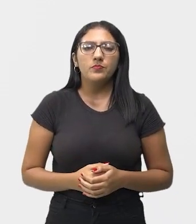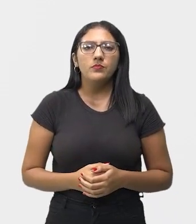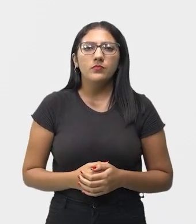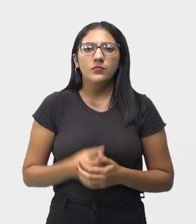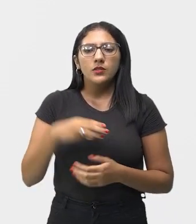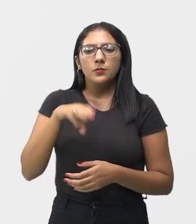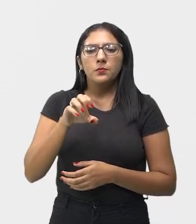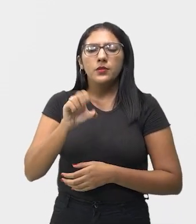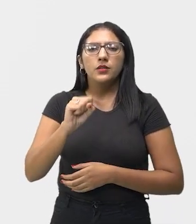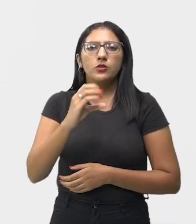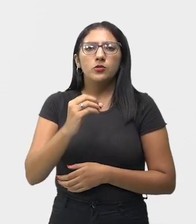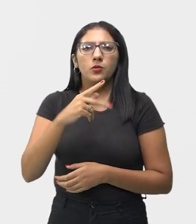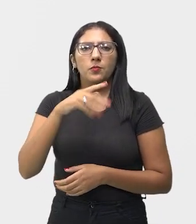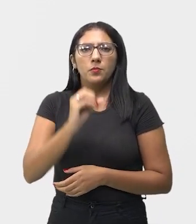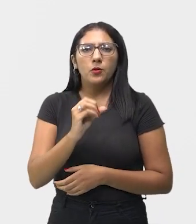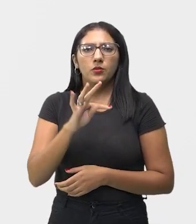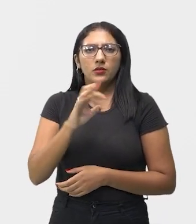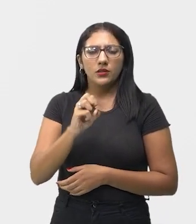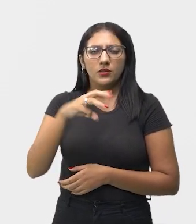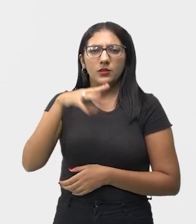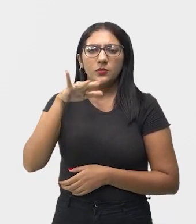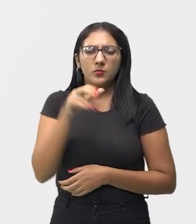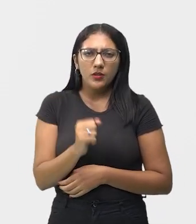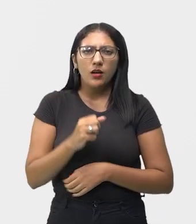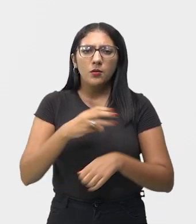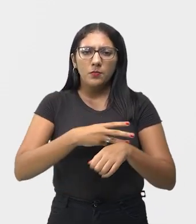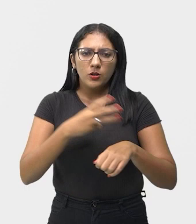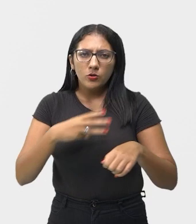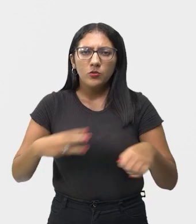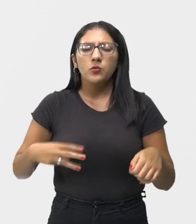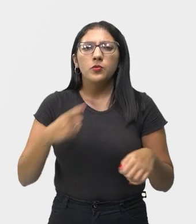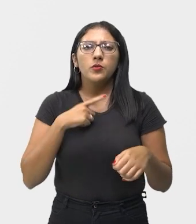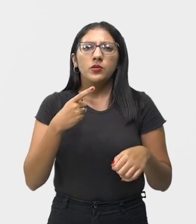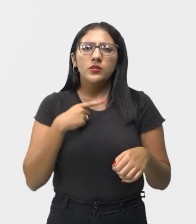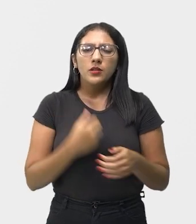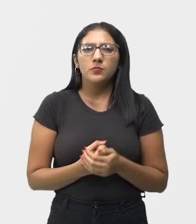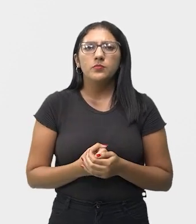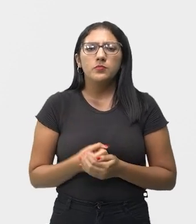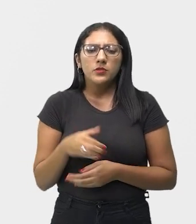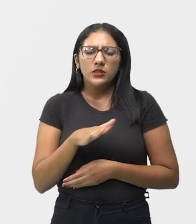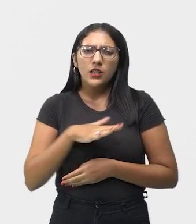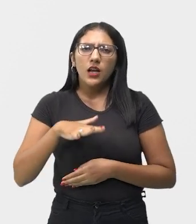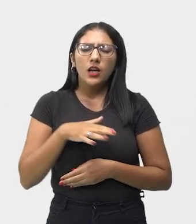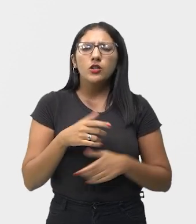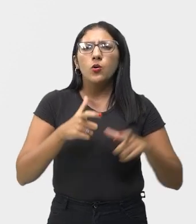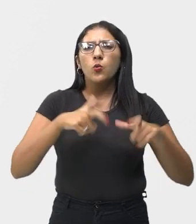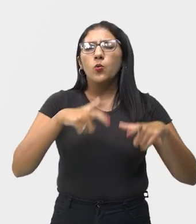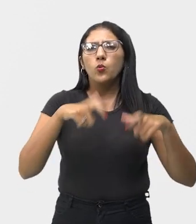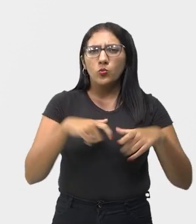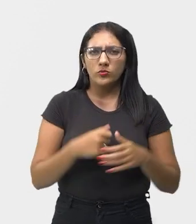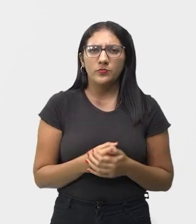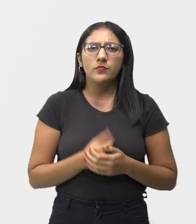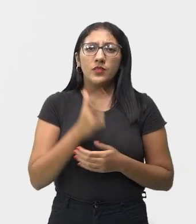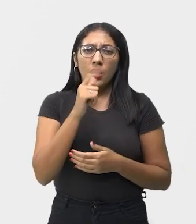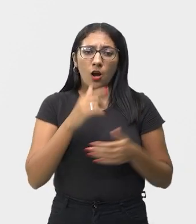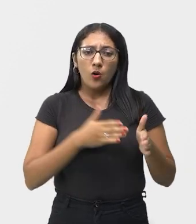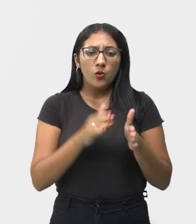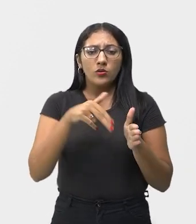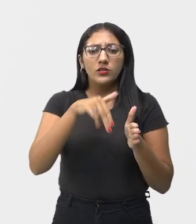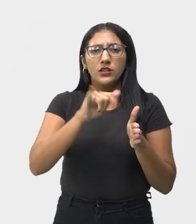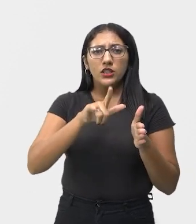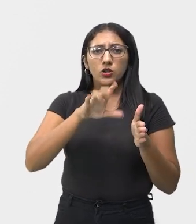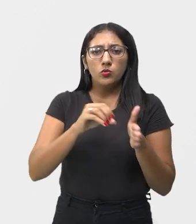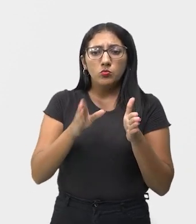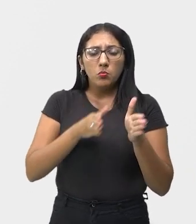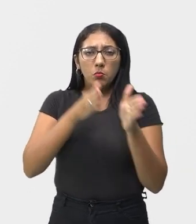religião da Mesopotâmia estava localizada entre os rios Tigres e